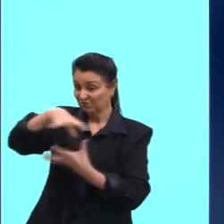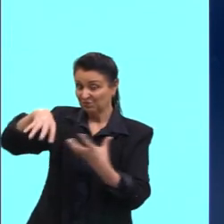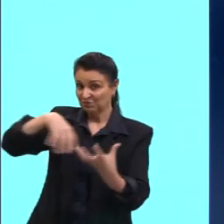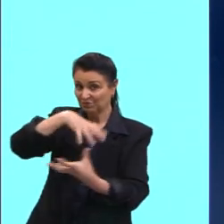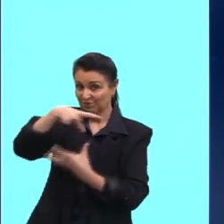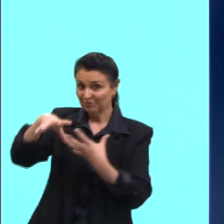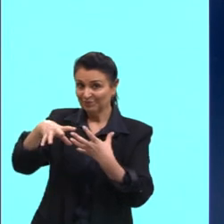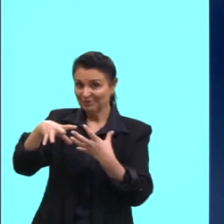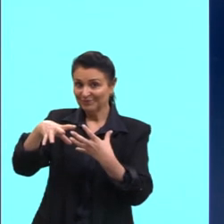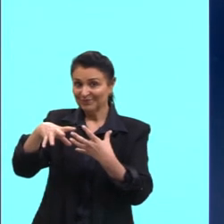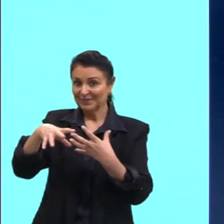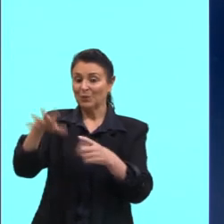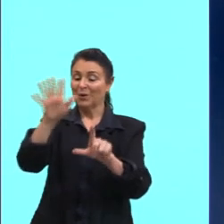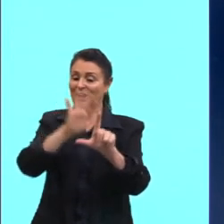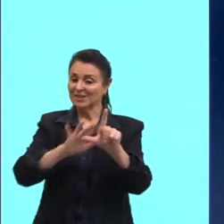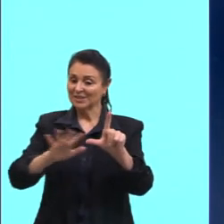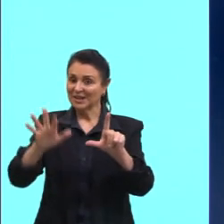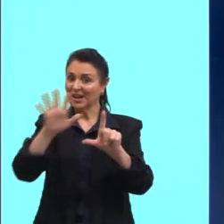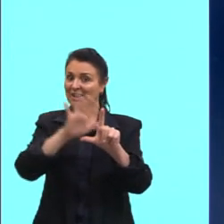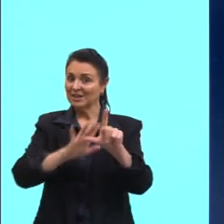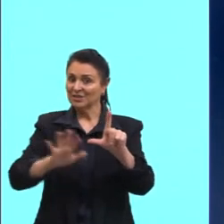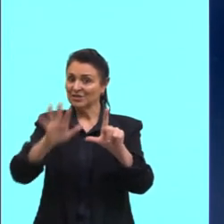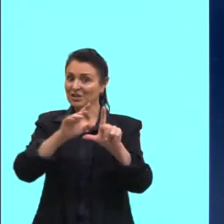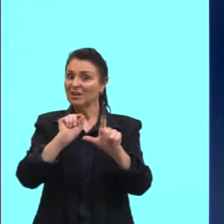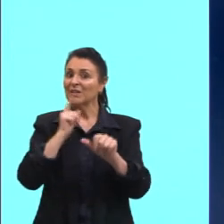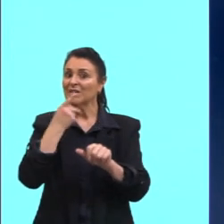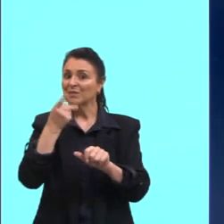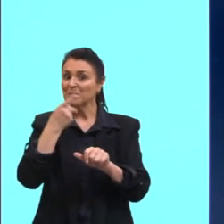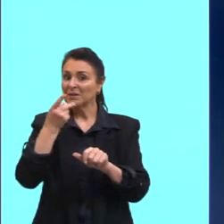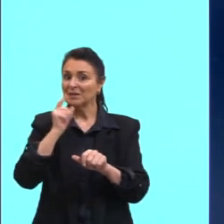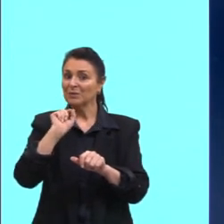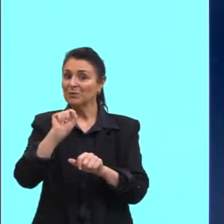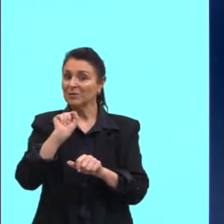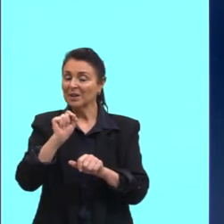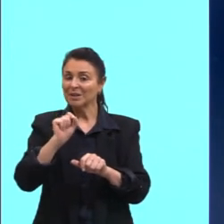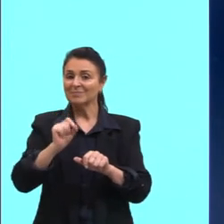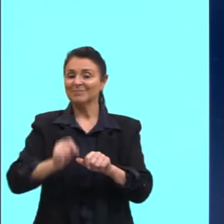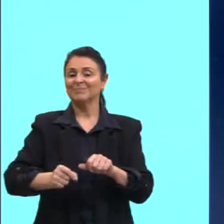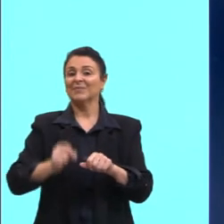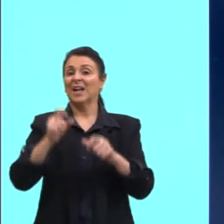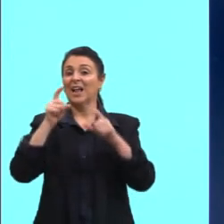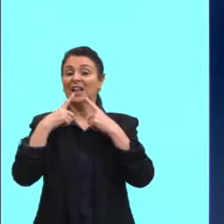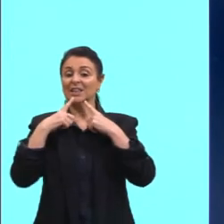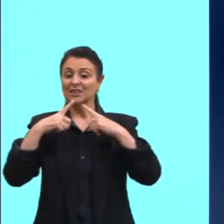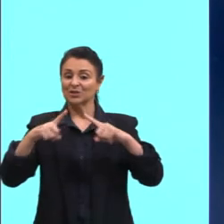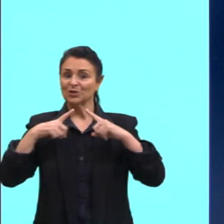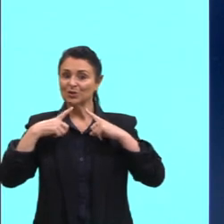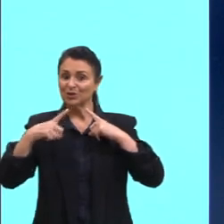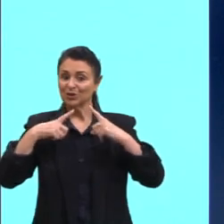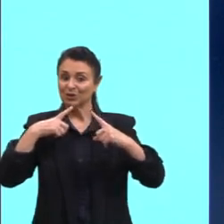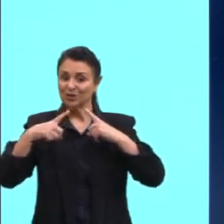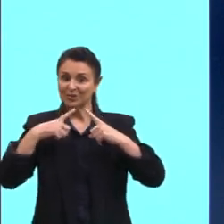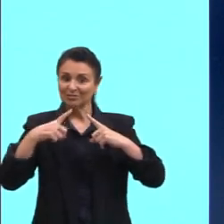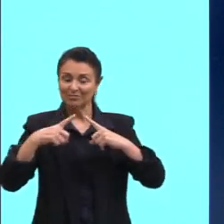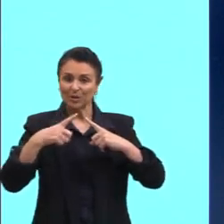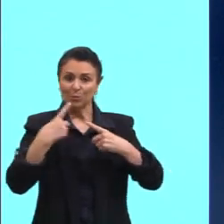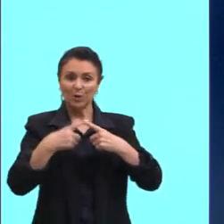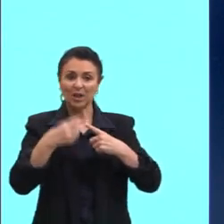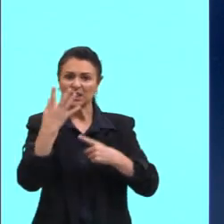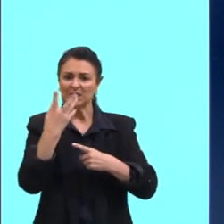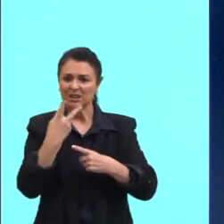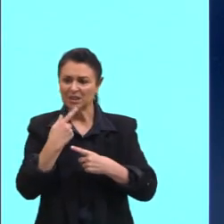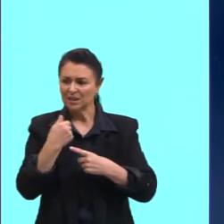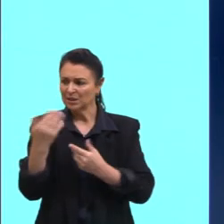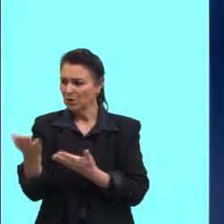criticando isso, falando assim, em outros tempos, a criança e o adolescente não ficavam presos no quarto.